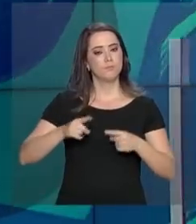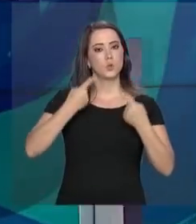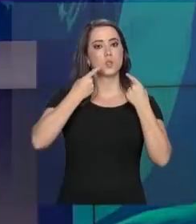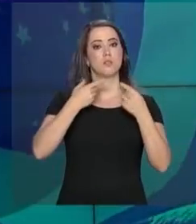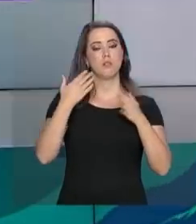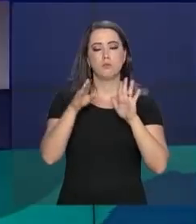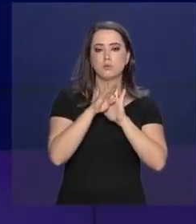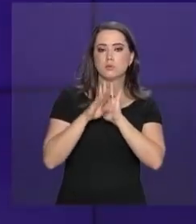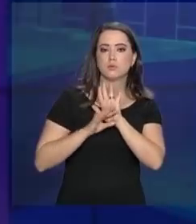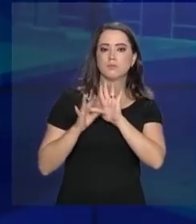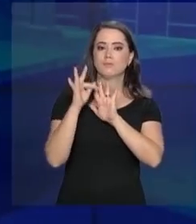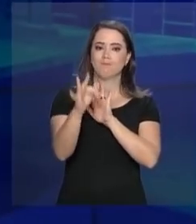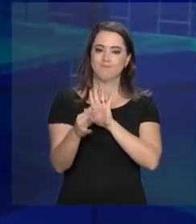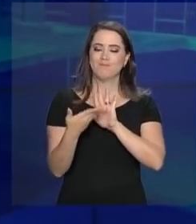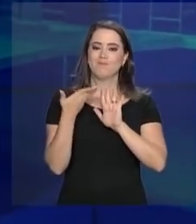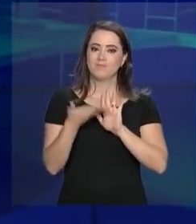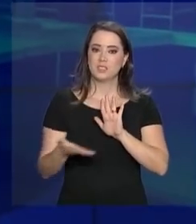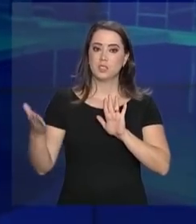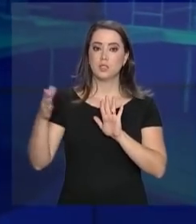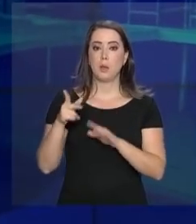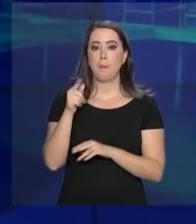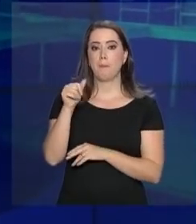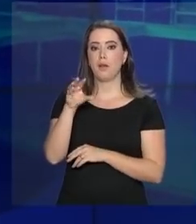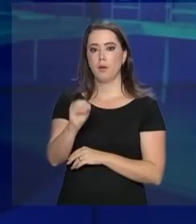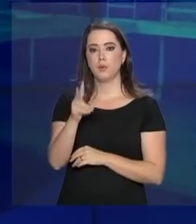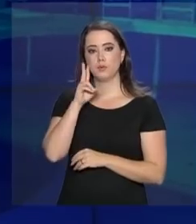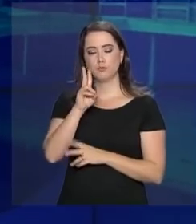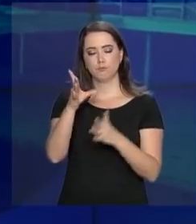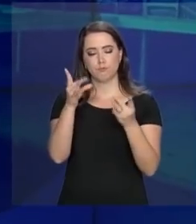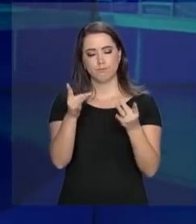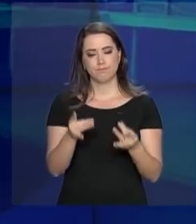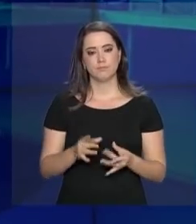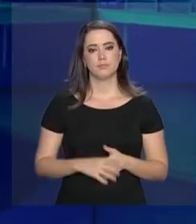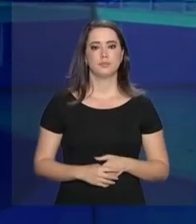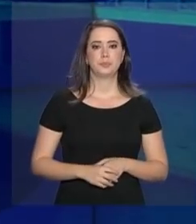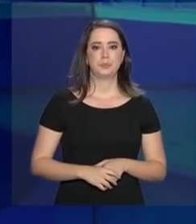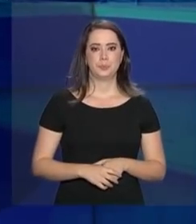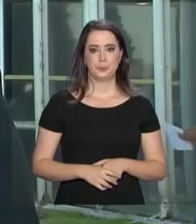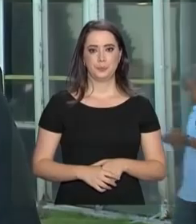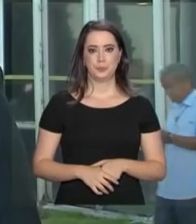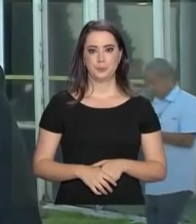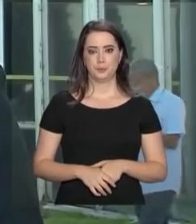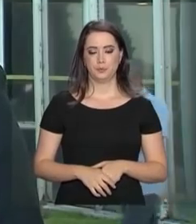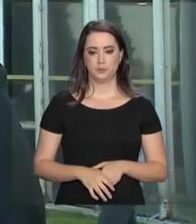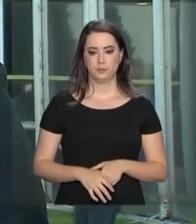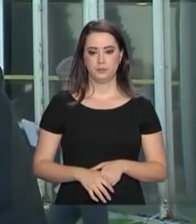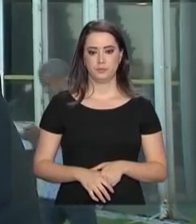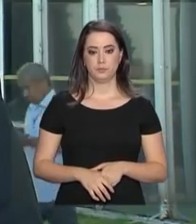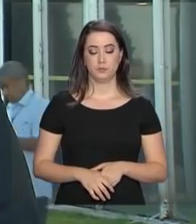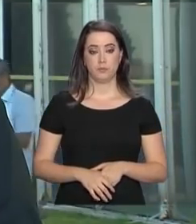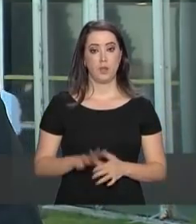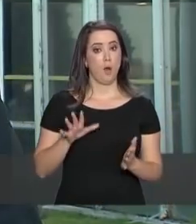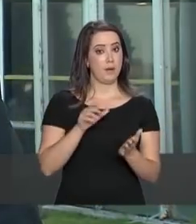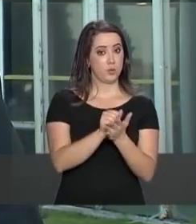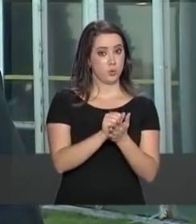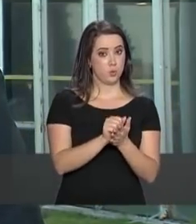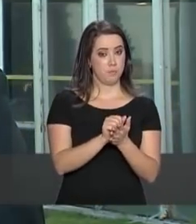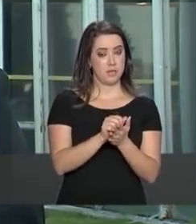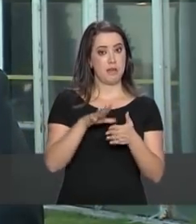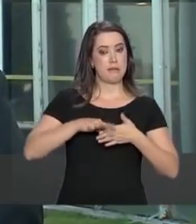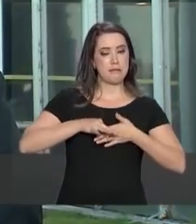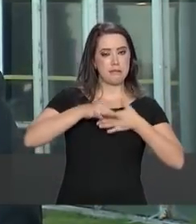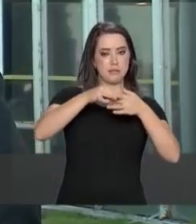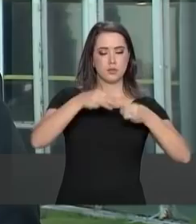projetos para o setor. O repórter Pablo Mondin tem as informações. Ao assumir o comando do